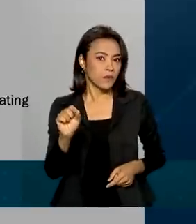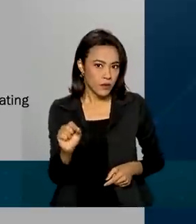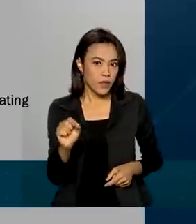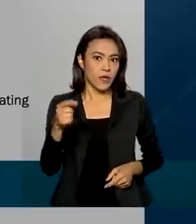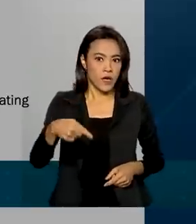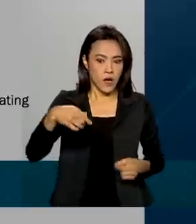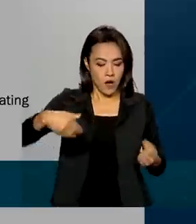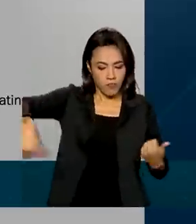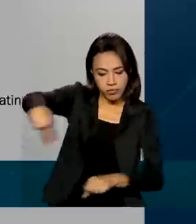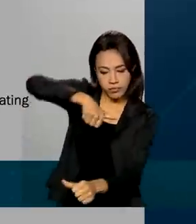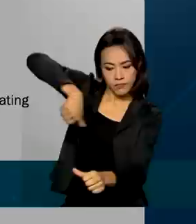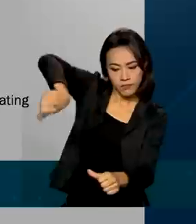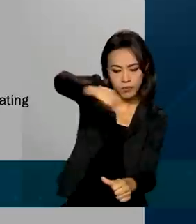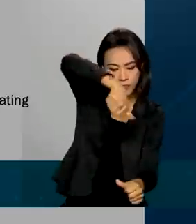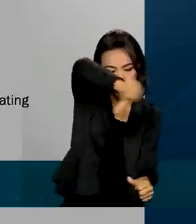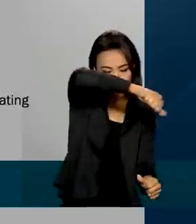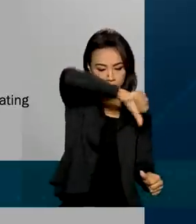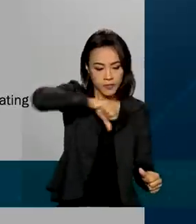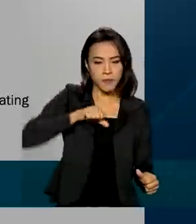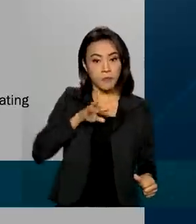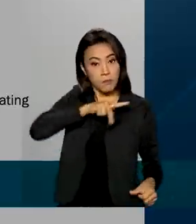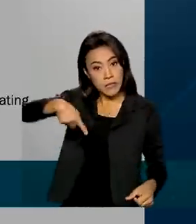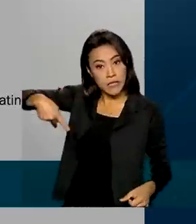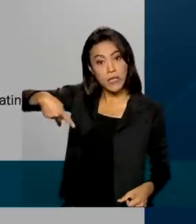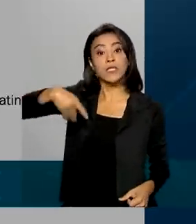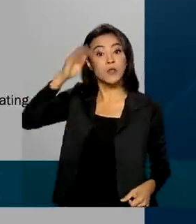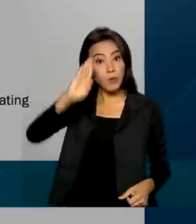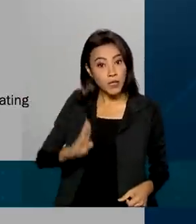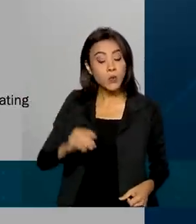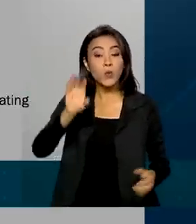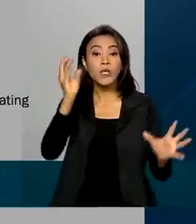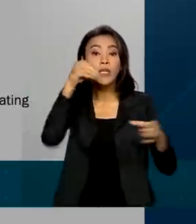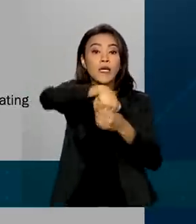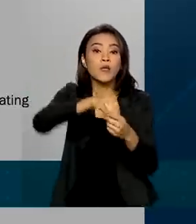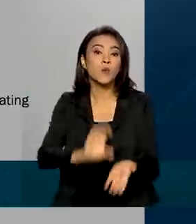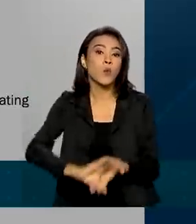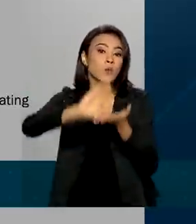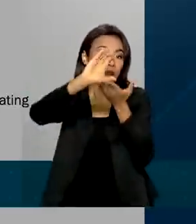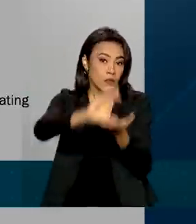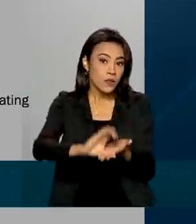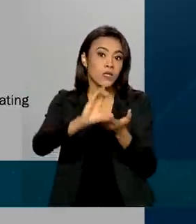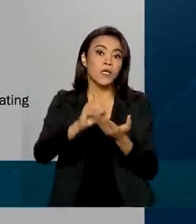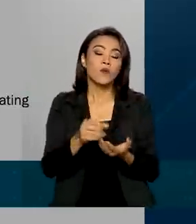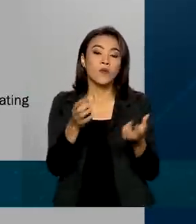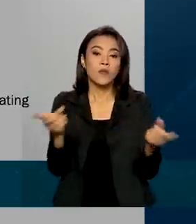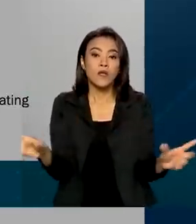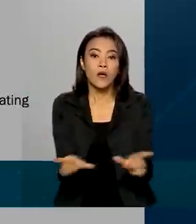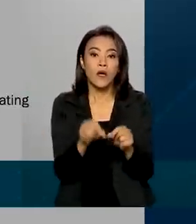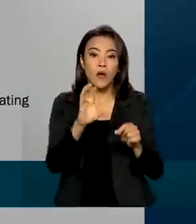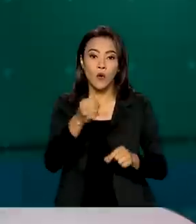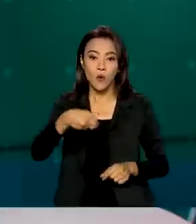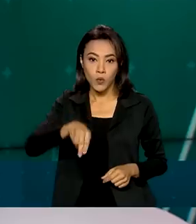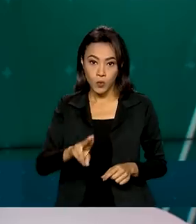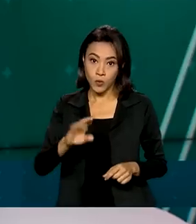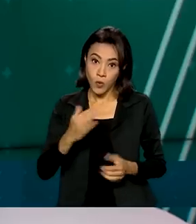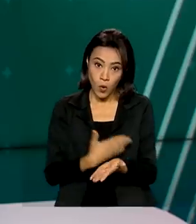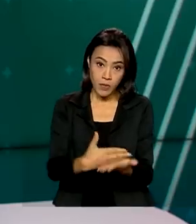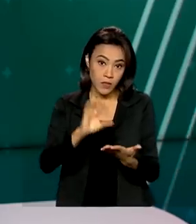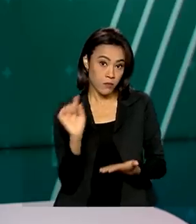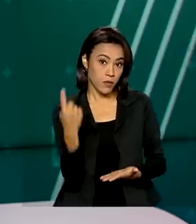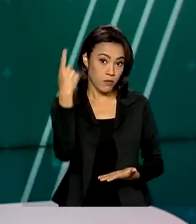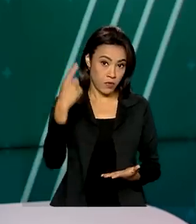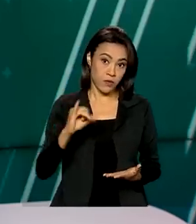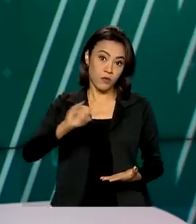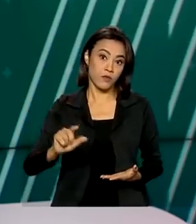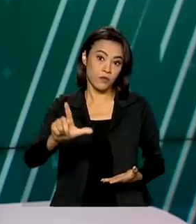rotativa do Brasil no Conselho de Segurança da ONU, começando em 1º de julho. E as